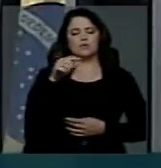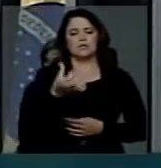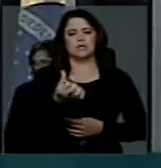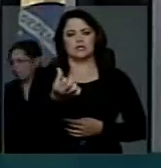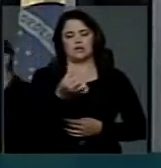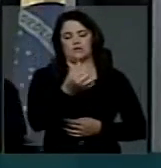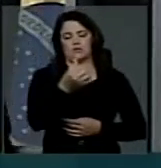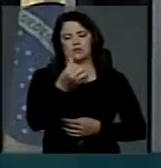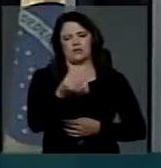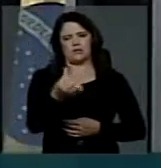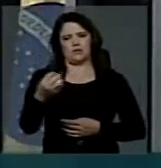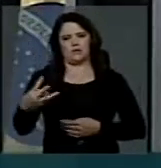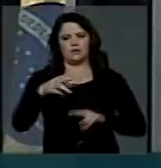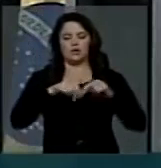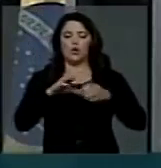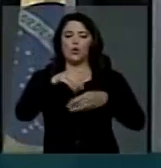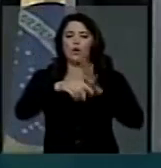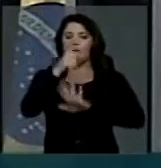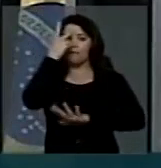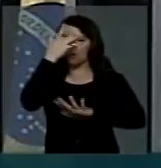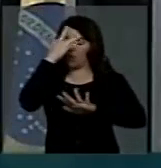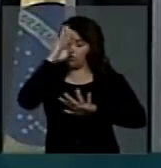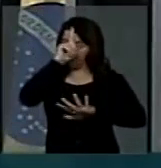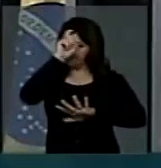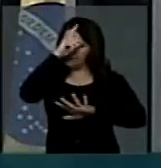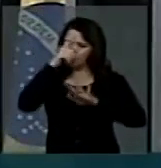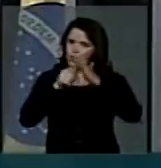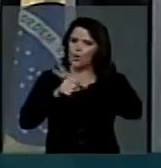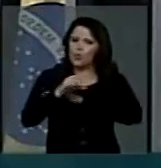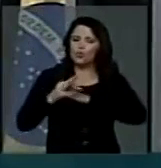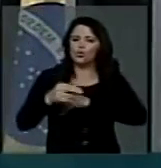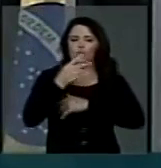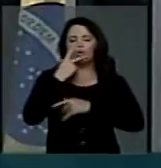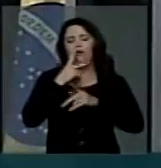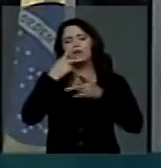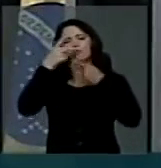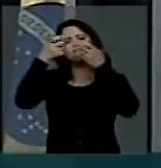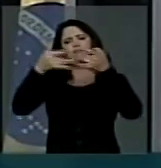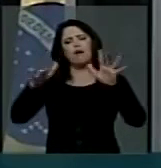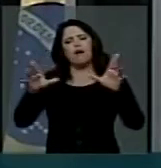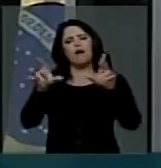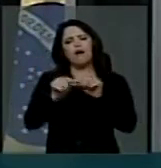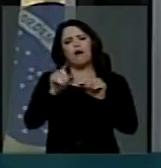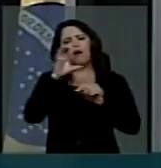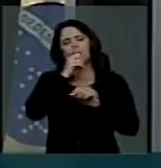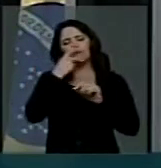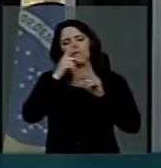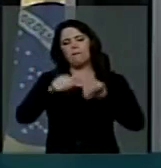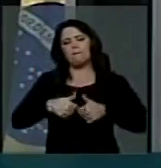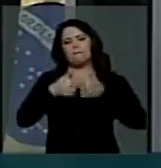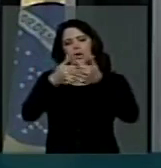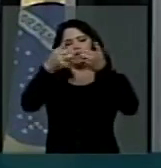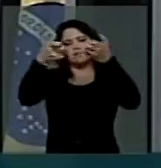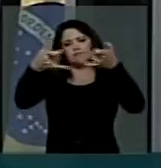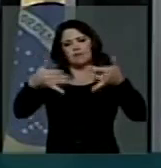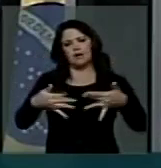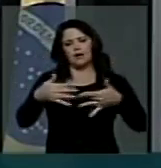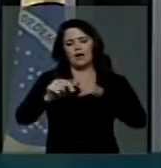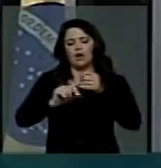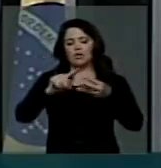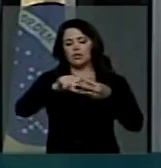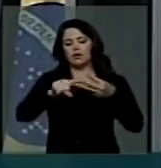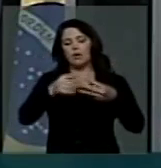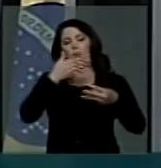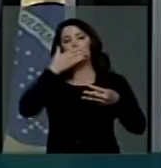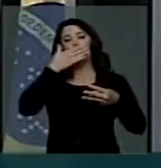a modalidade de internação involuntária e defendida nesse breve pronunciamento, seria conveniente descrever os três